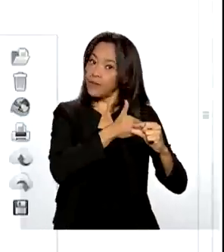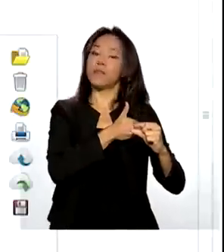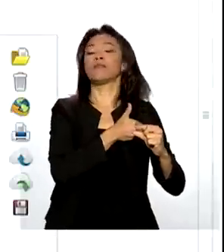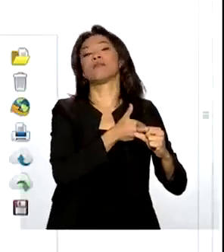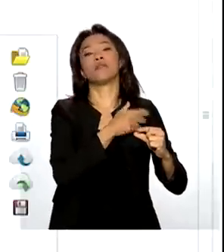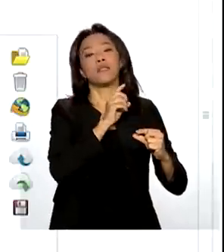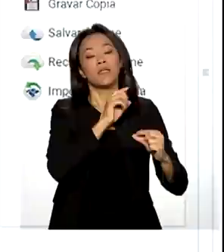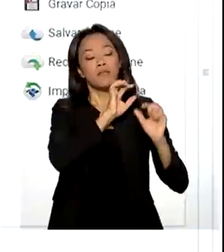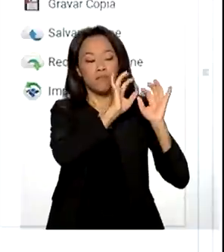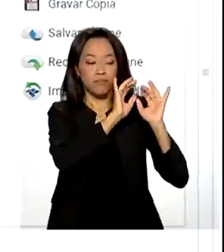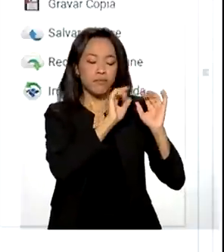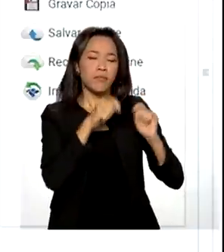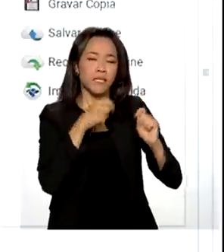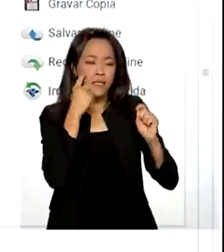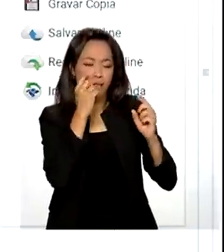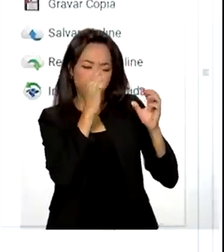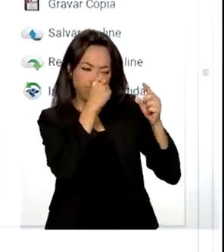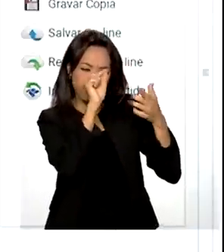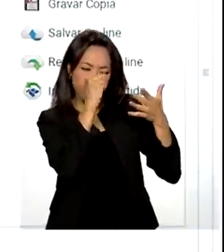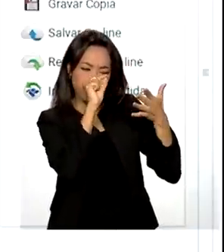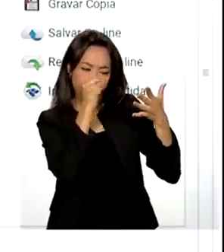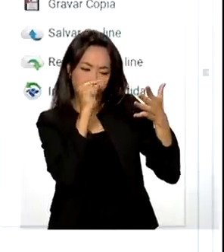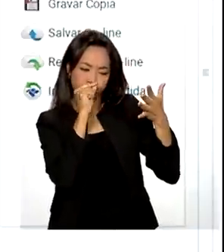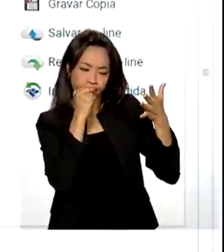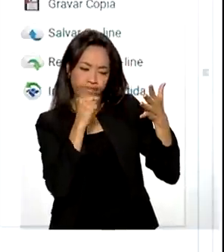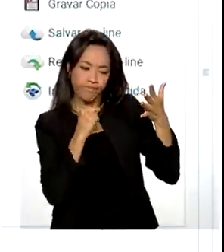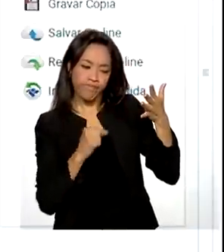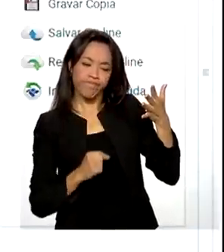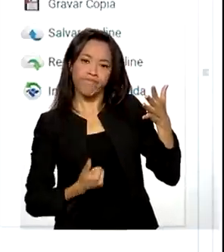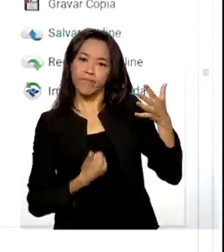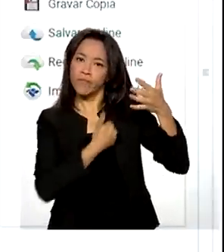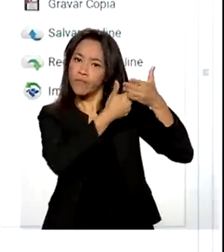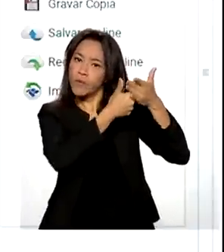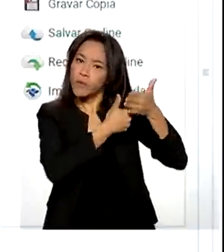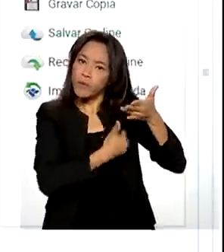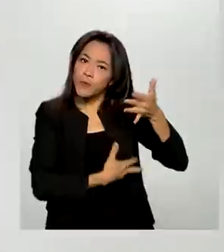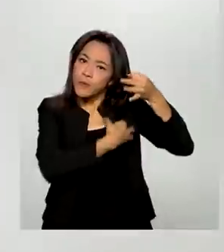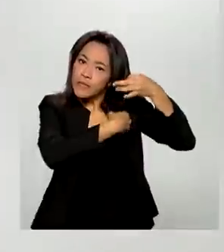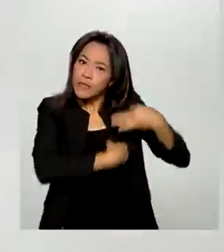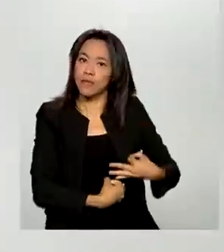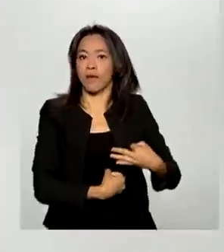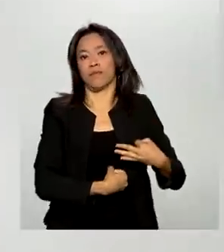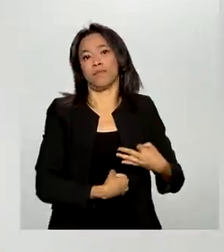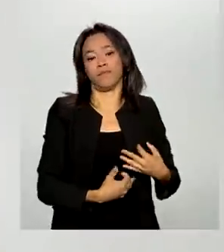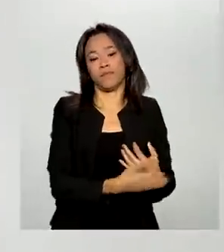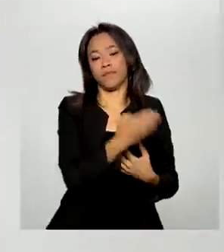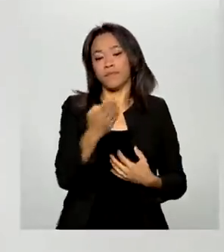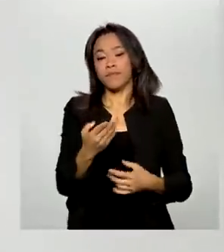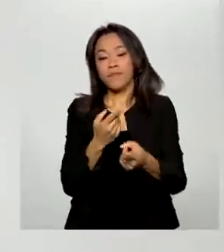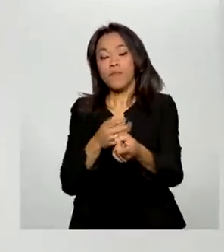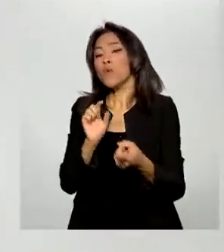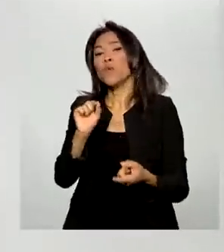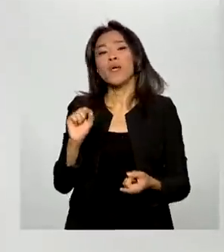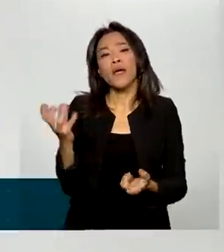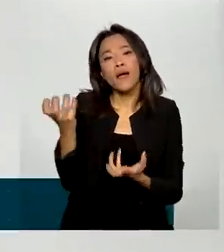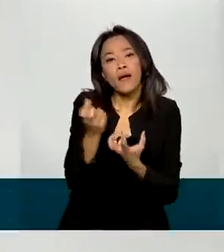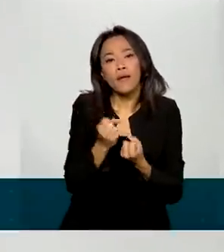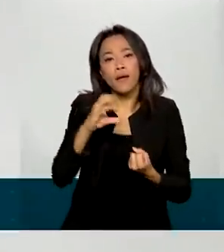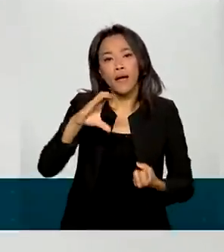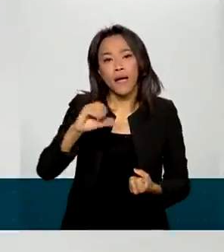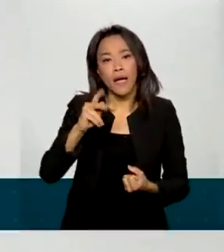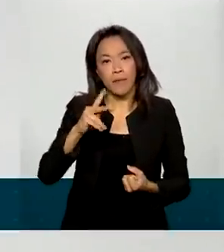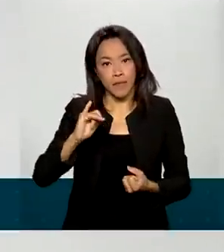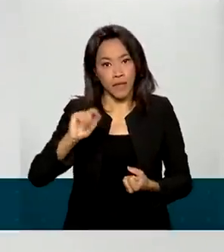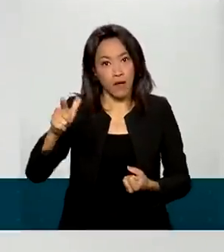questionário, é preciso checar se todos os ganhos foram declarados. O que é o ganho de capital? É você vender